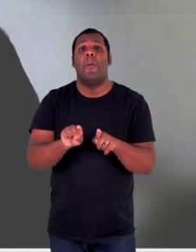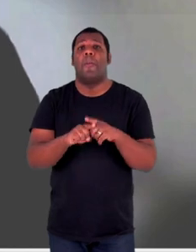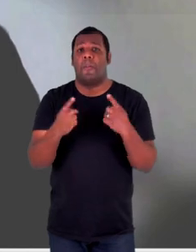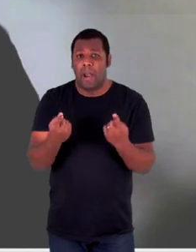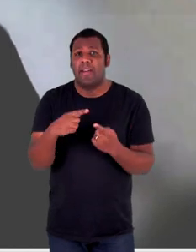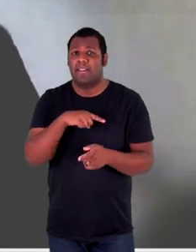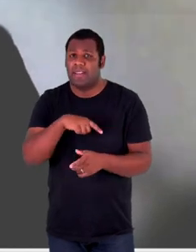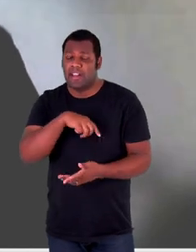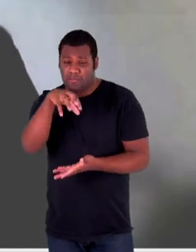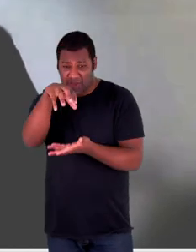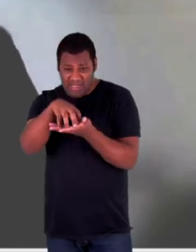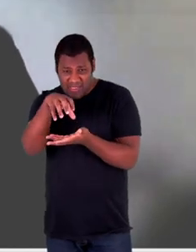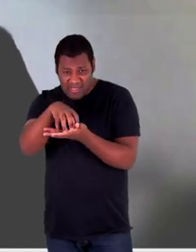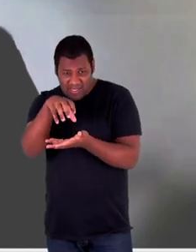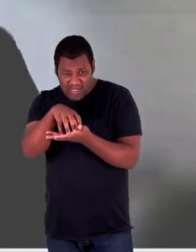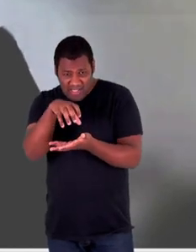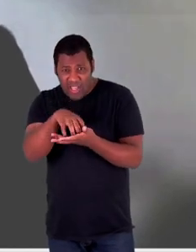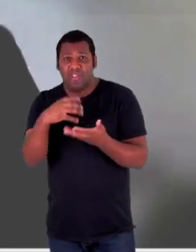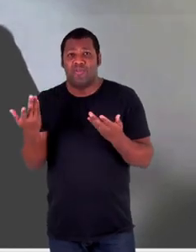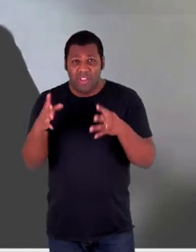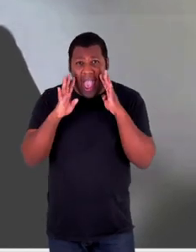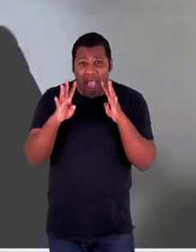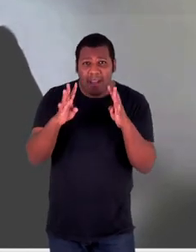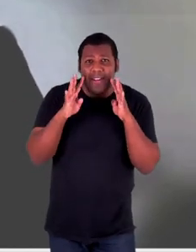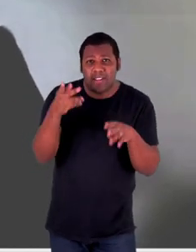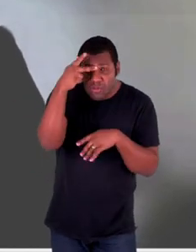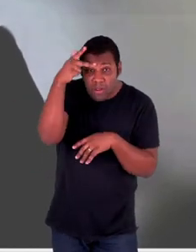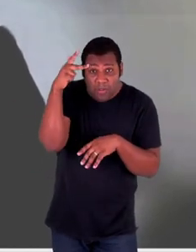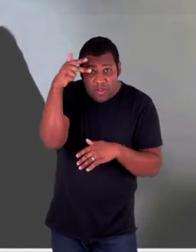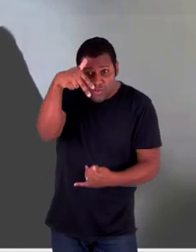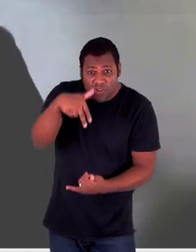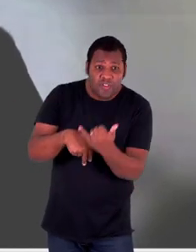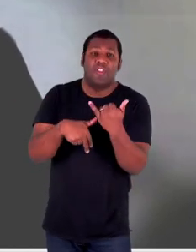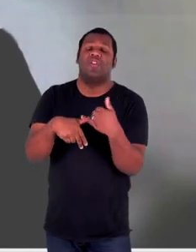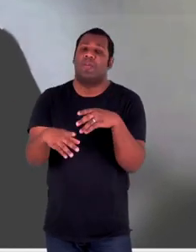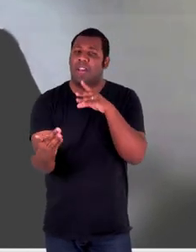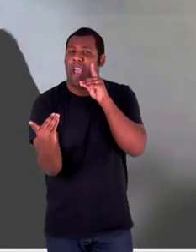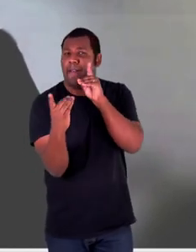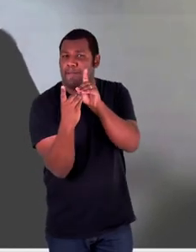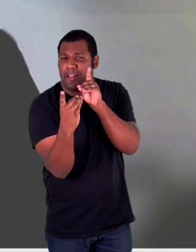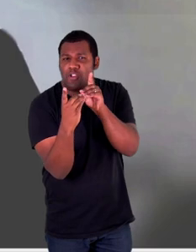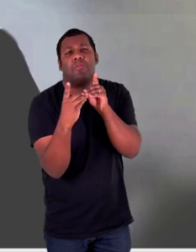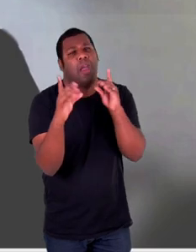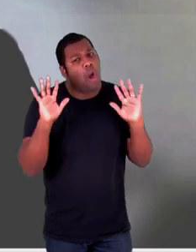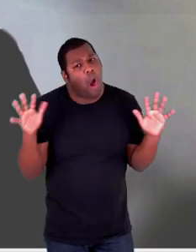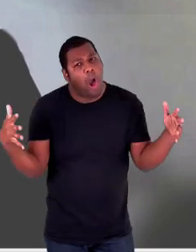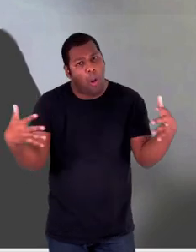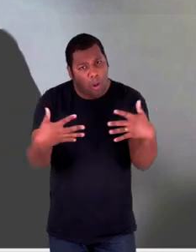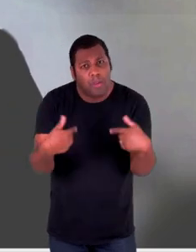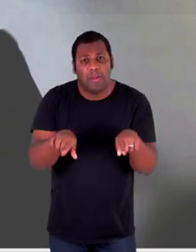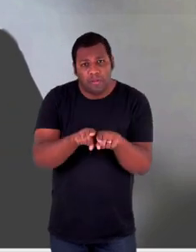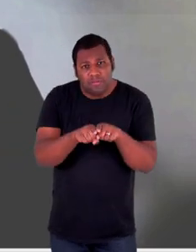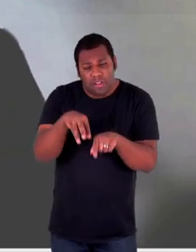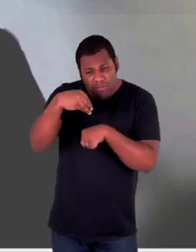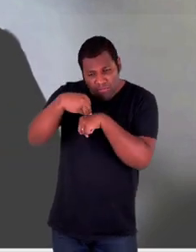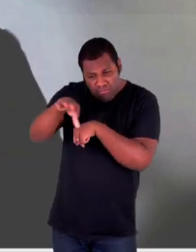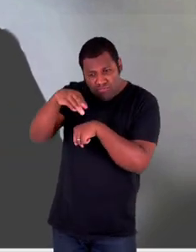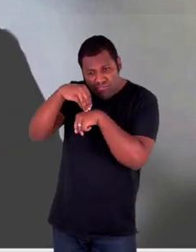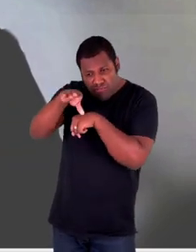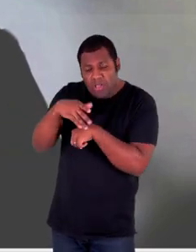vítimas podem funcionar como um canal especializado de atendimento, acolhimento e orientação dessas pessoas,